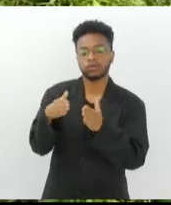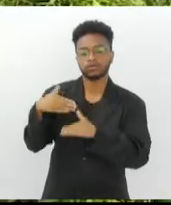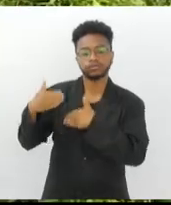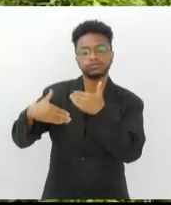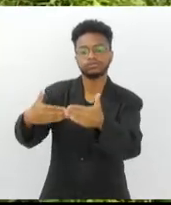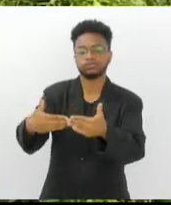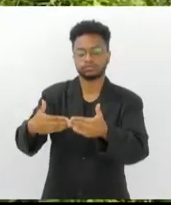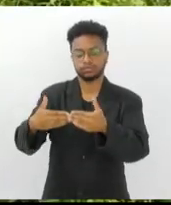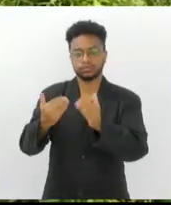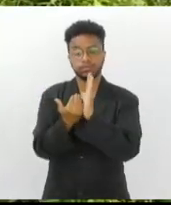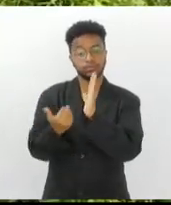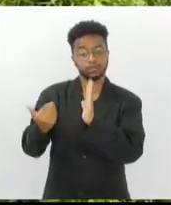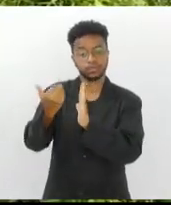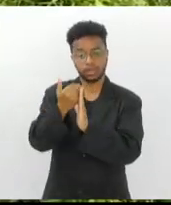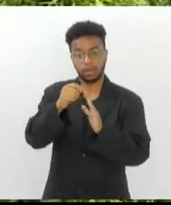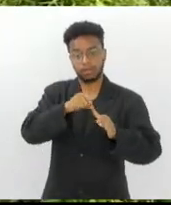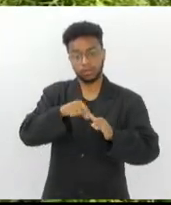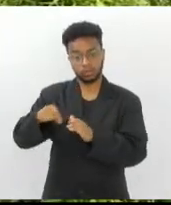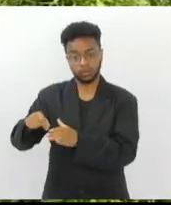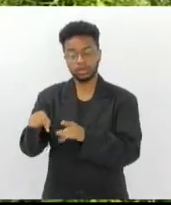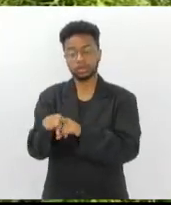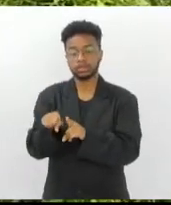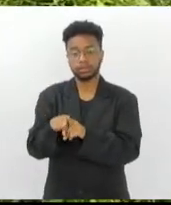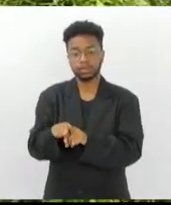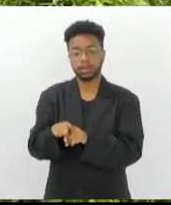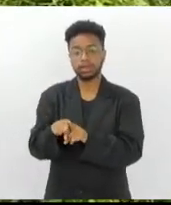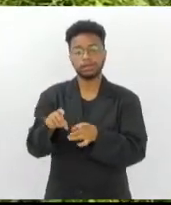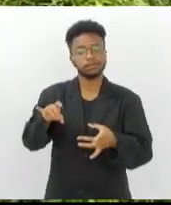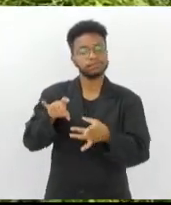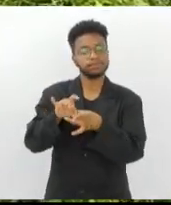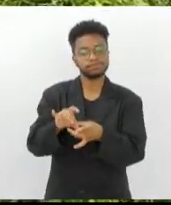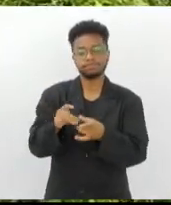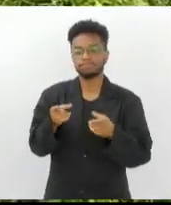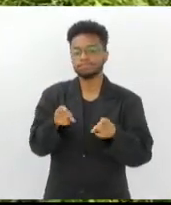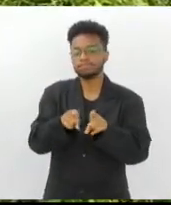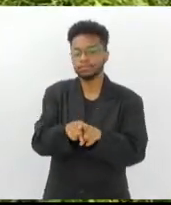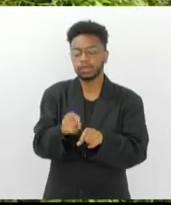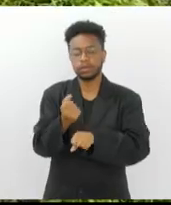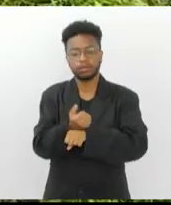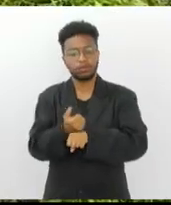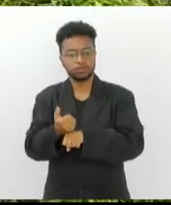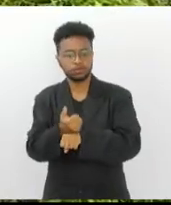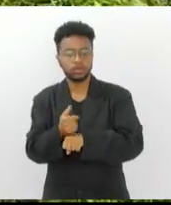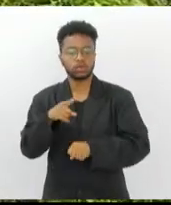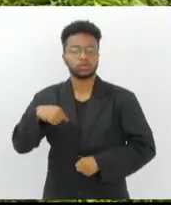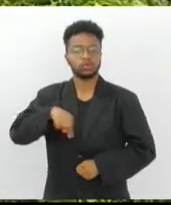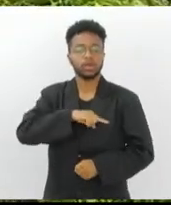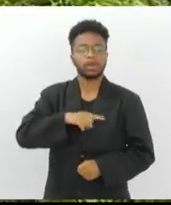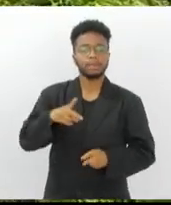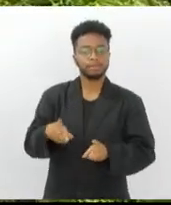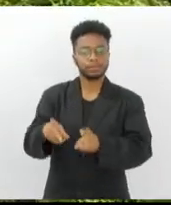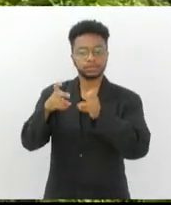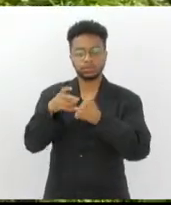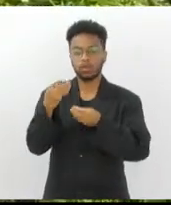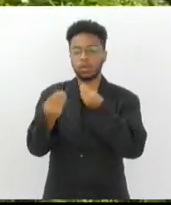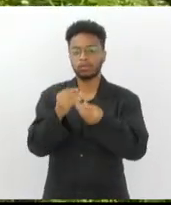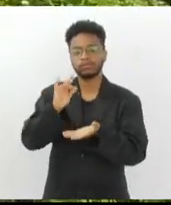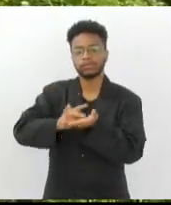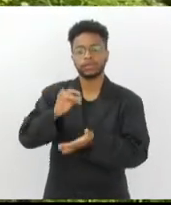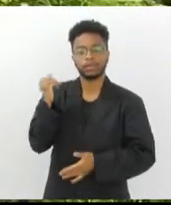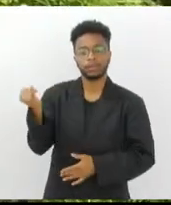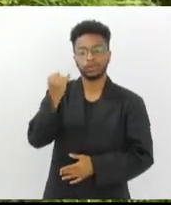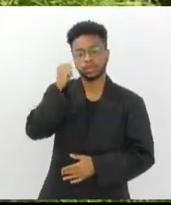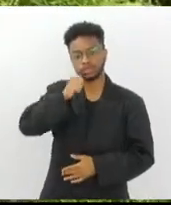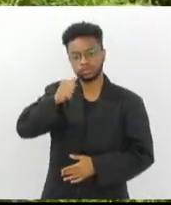maiores, a uma grande produção e a esse companheirismo, a esse profissionalismo, a gente vê o quão importante é a mulher